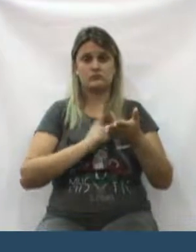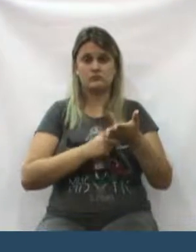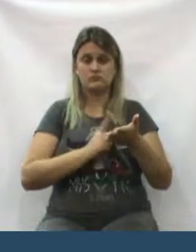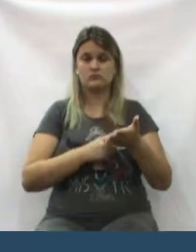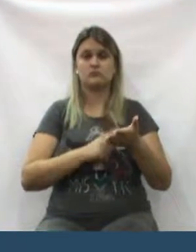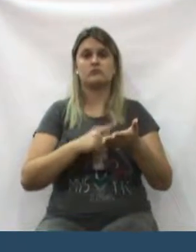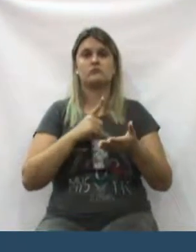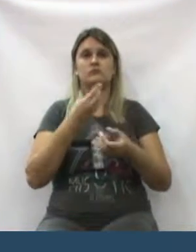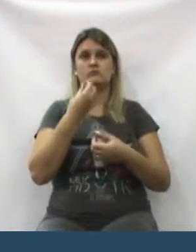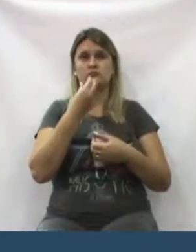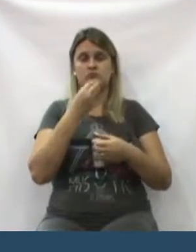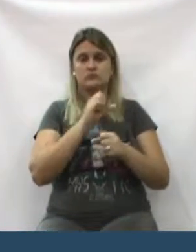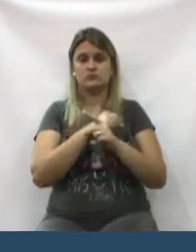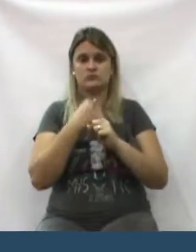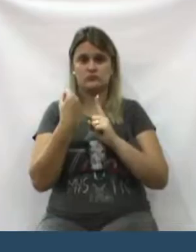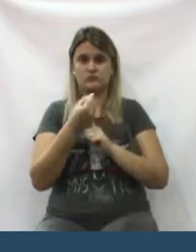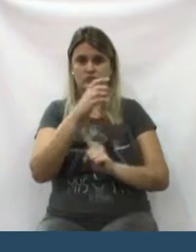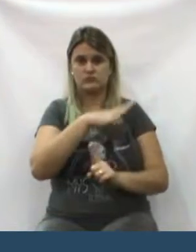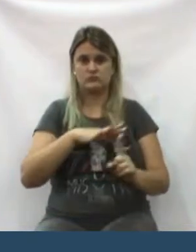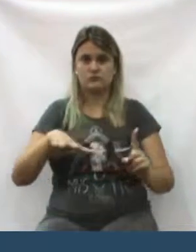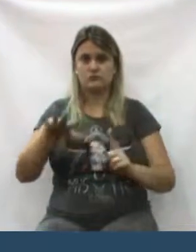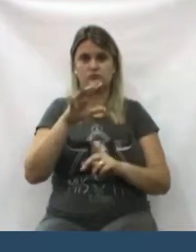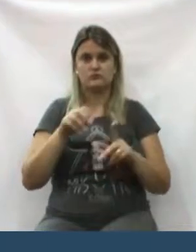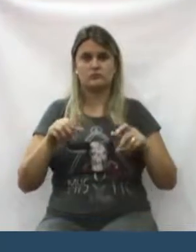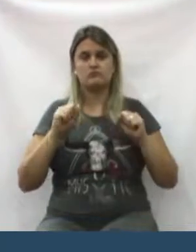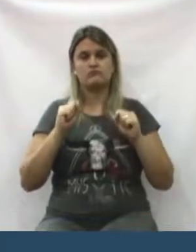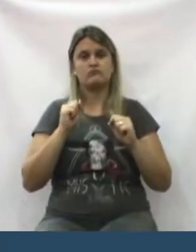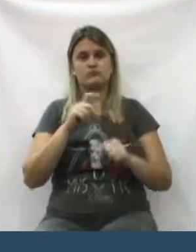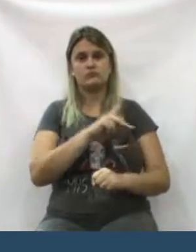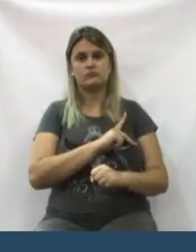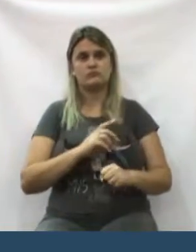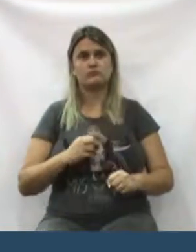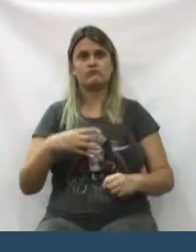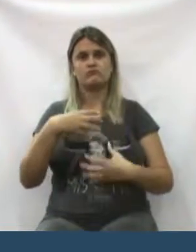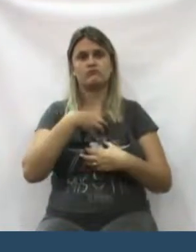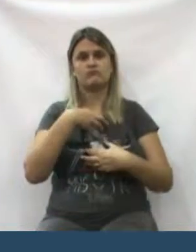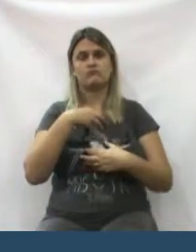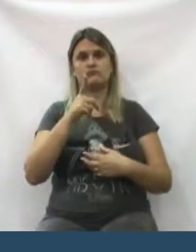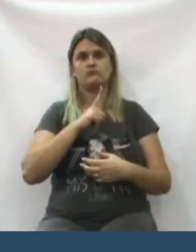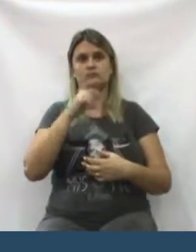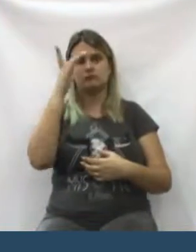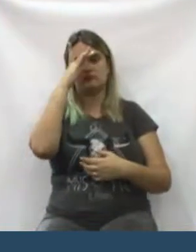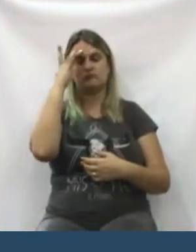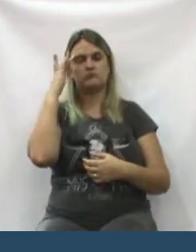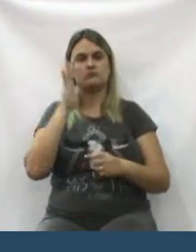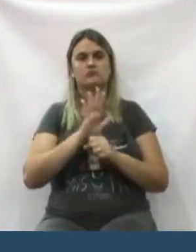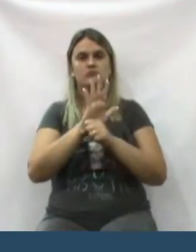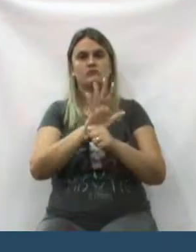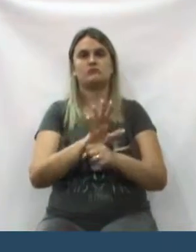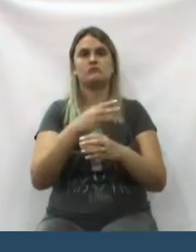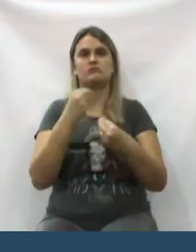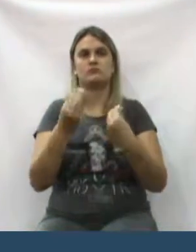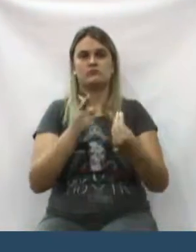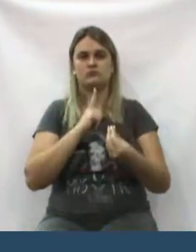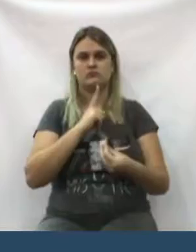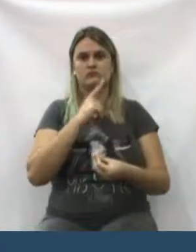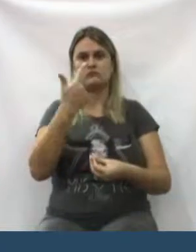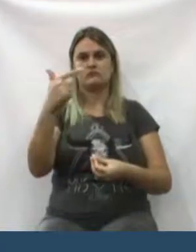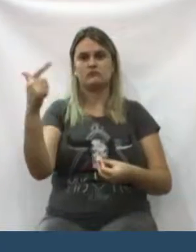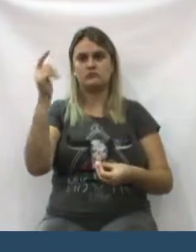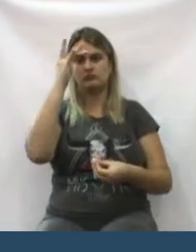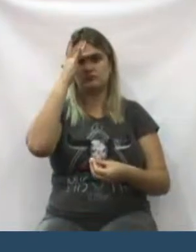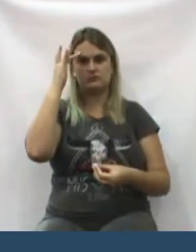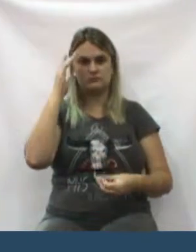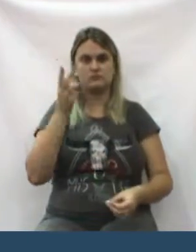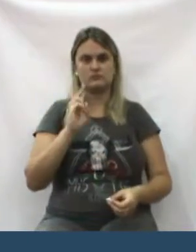gratificante para nós, do poder público, sentir que existe alguém colaborando, como nós temos outras pessoas